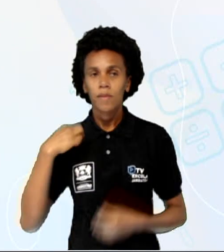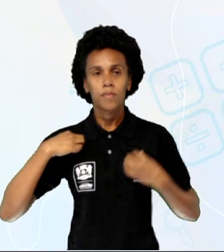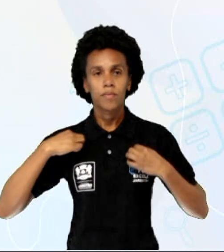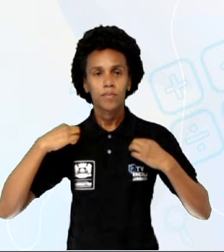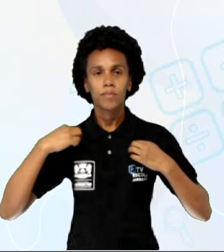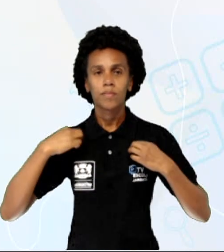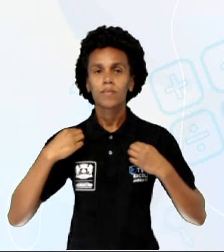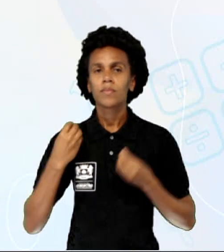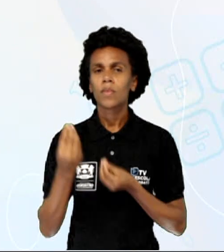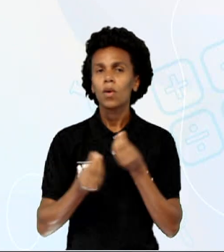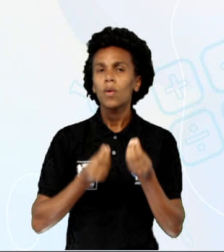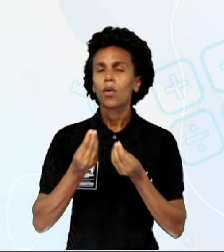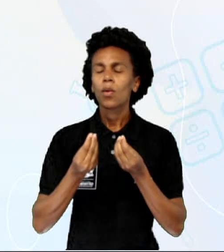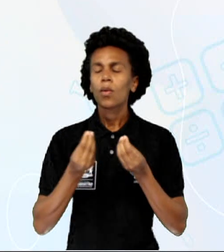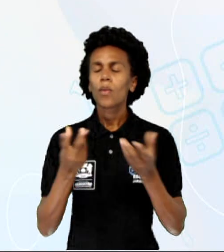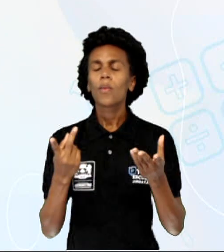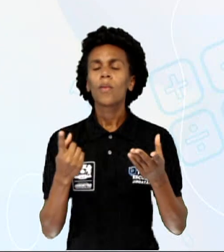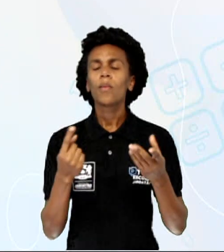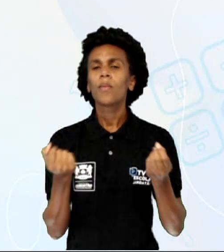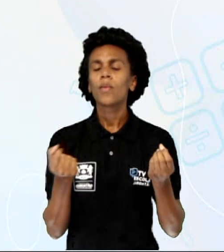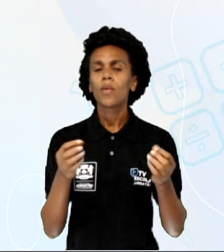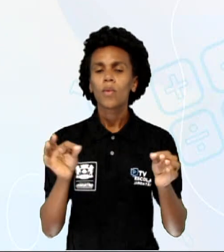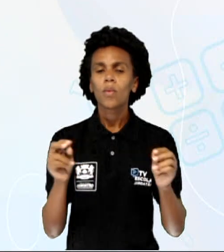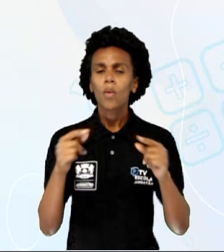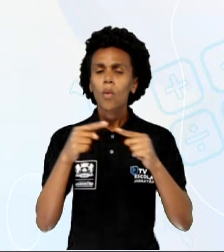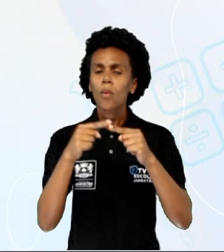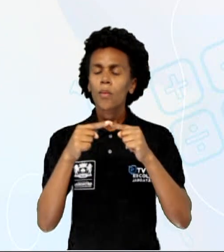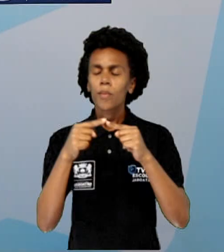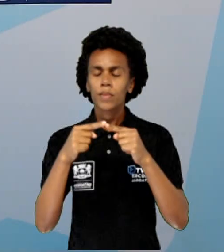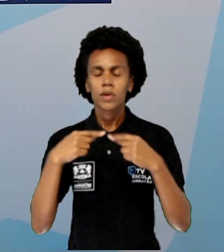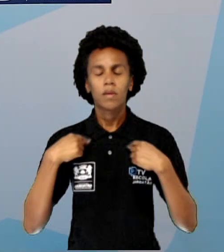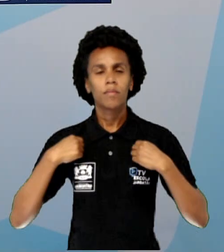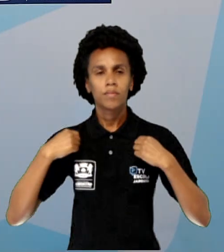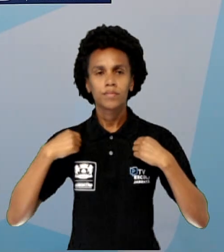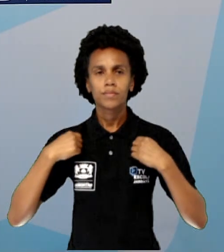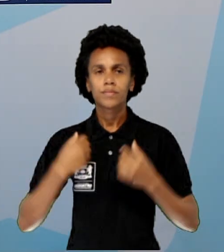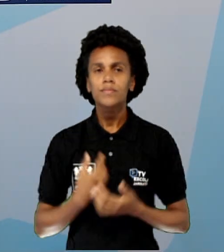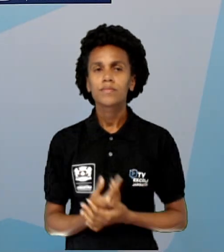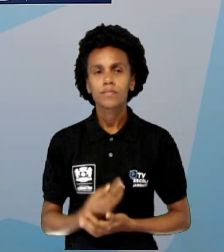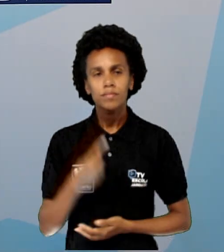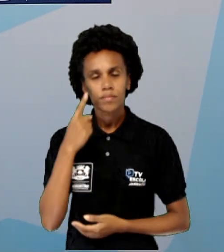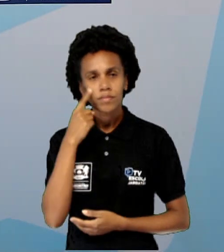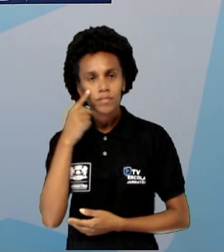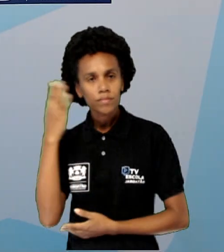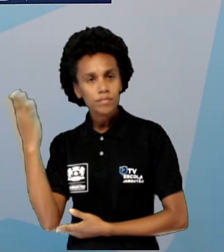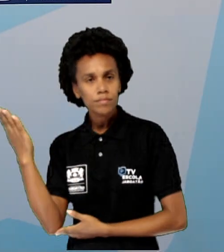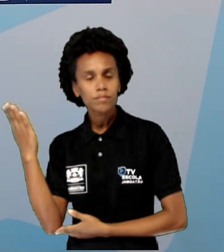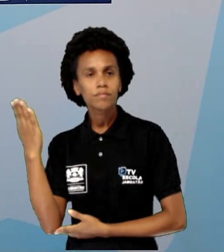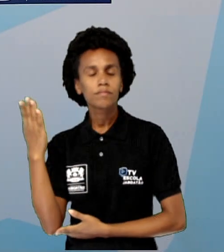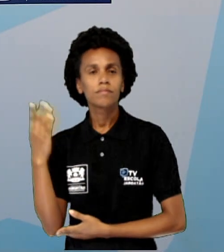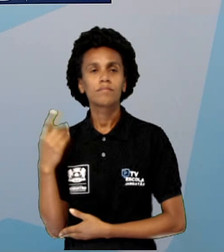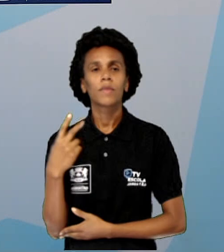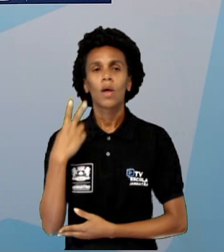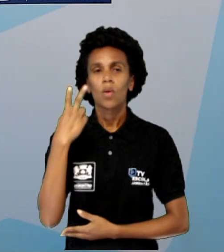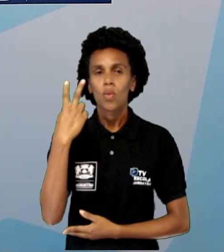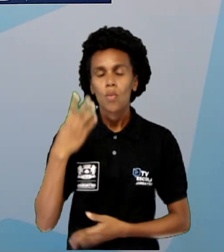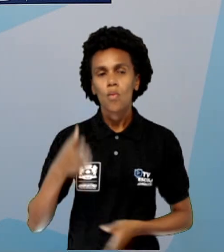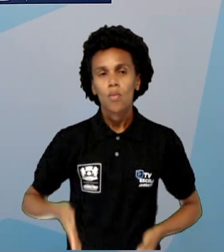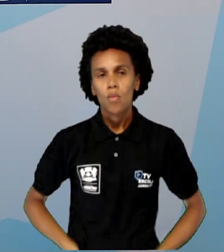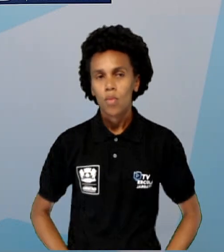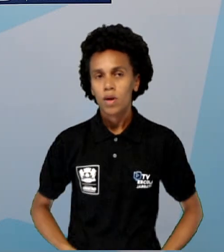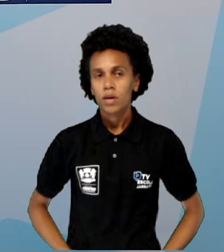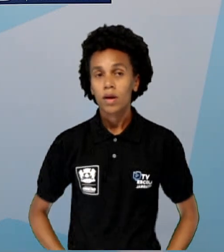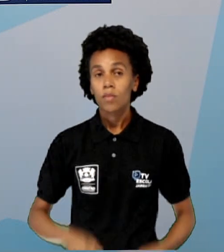Então, observa. Aqui a gente tem no desenho duas calças e para cada calça eu tenho a possibilidade de usar três